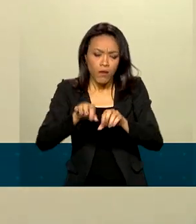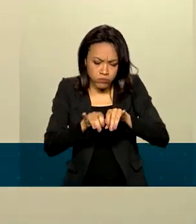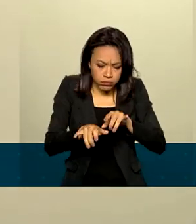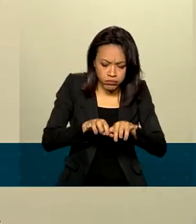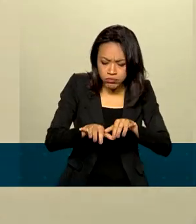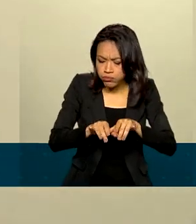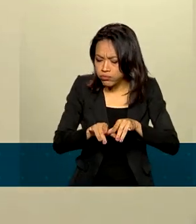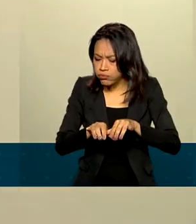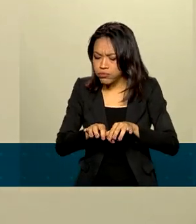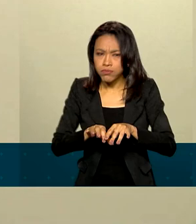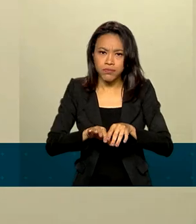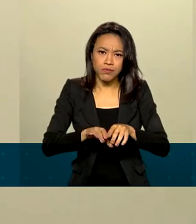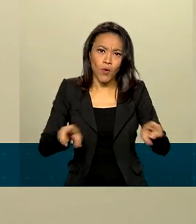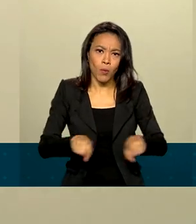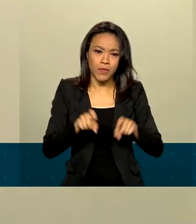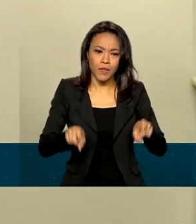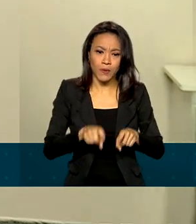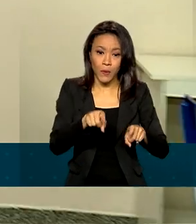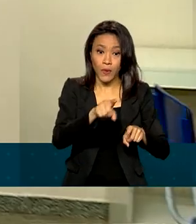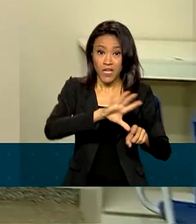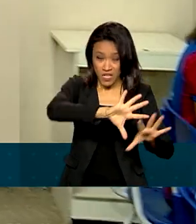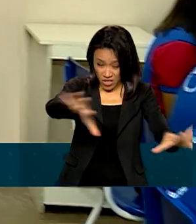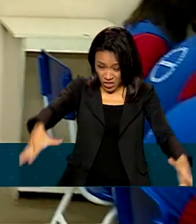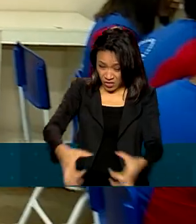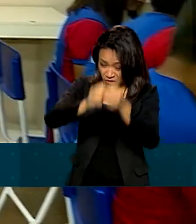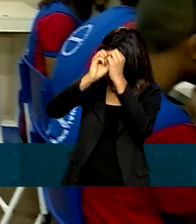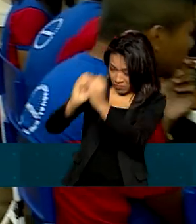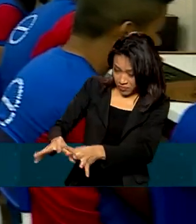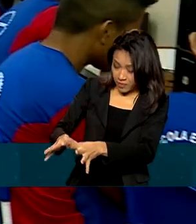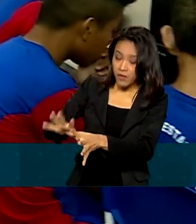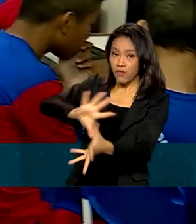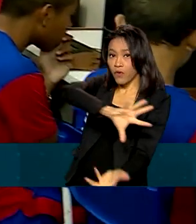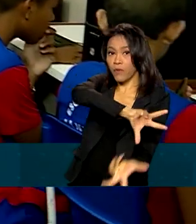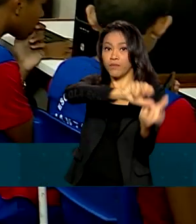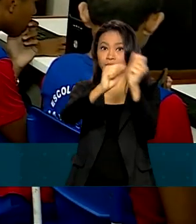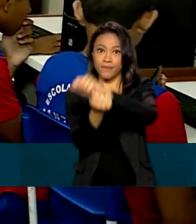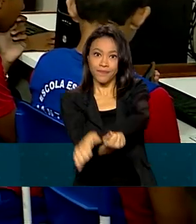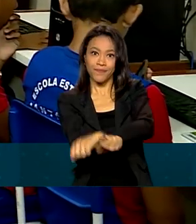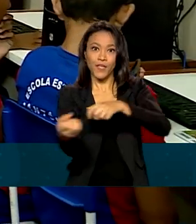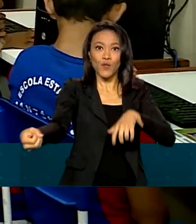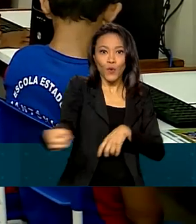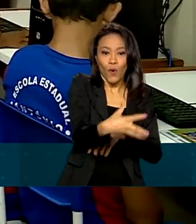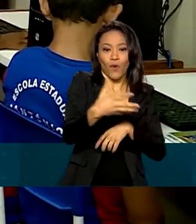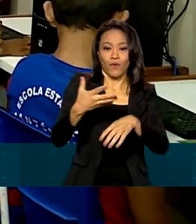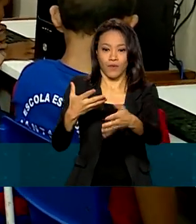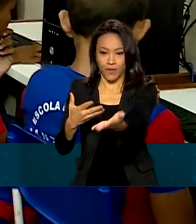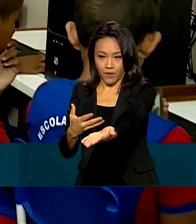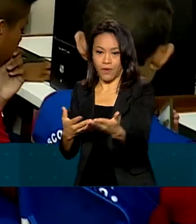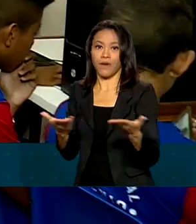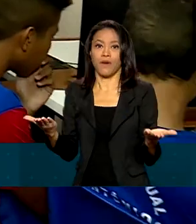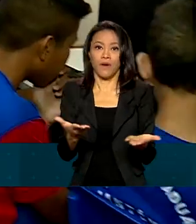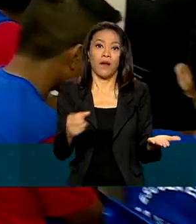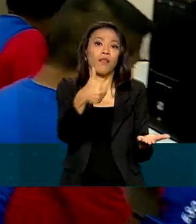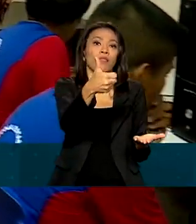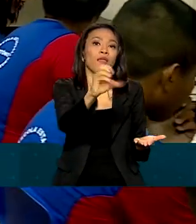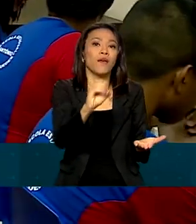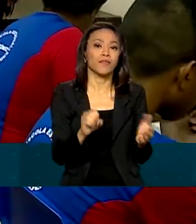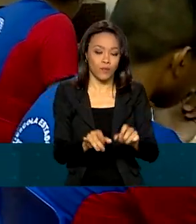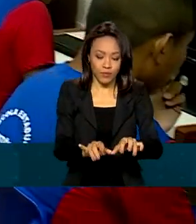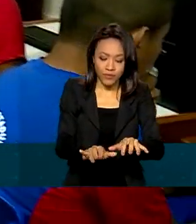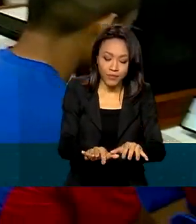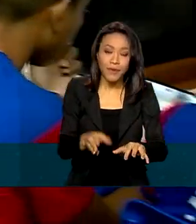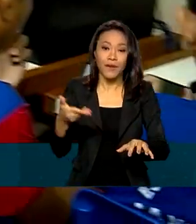Equipamentos eletrônicos que iam parar no lixo foram transformados em novas máquinas. Agora, dez computadores